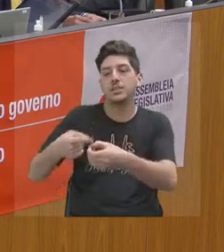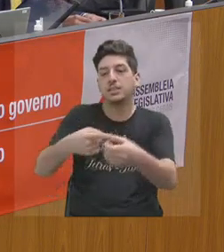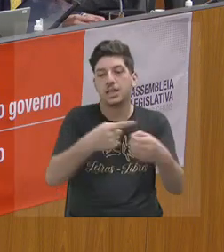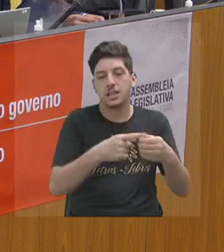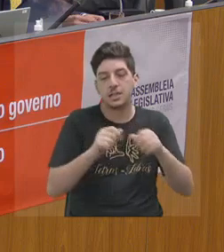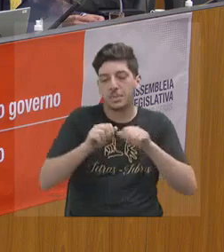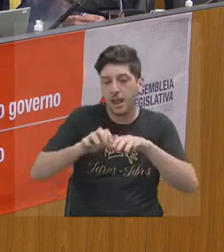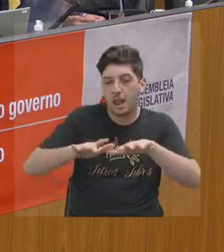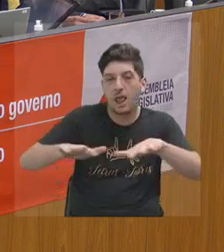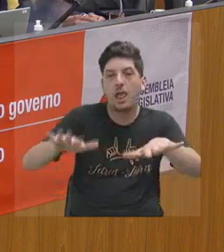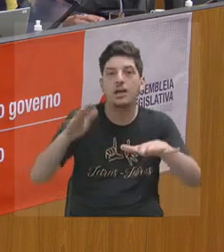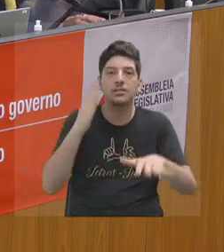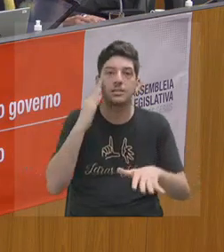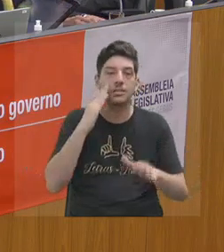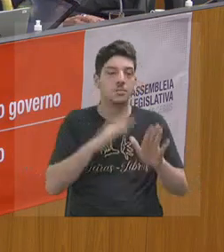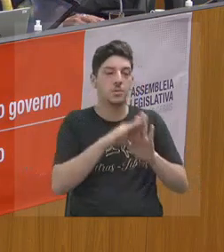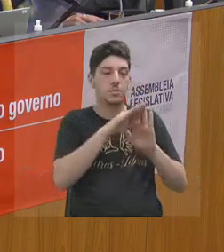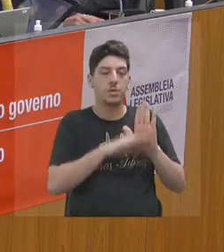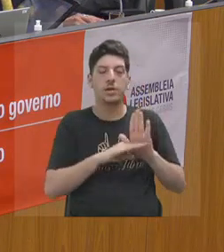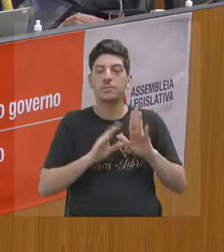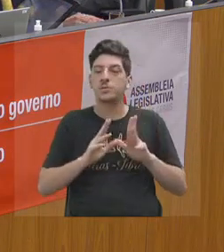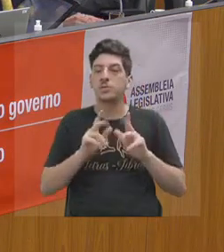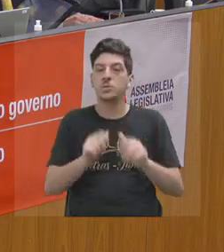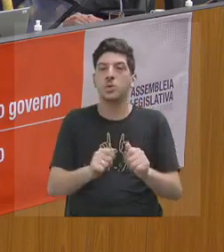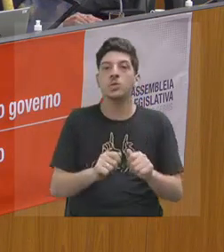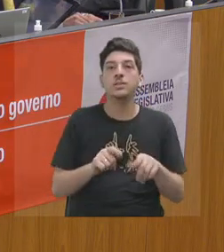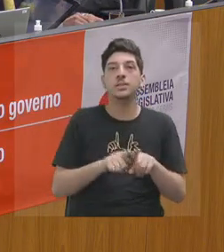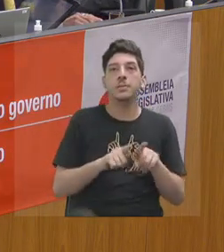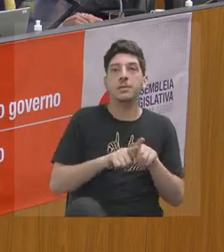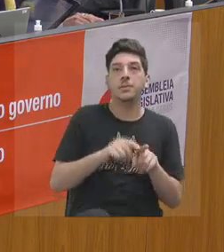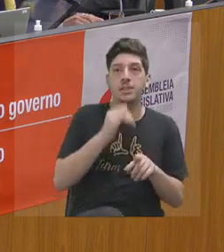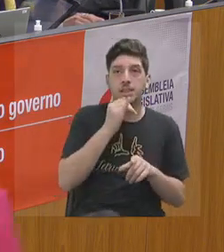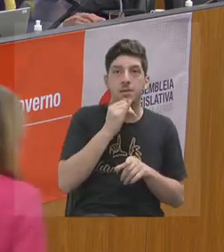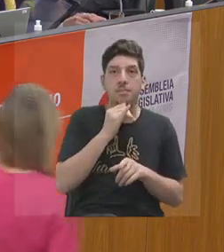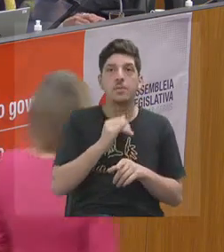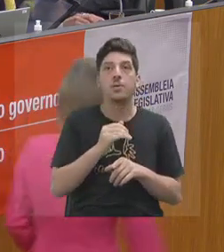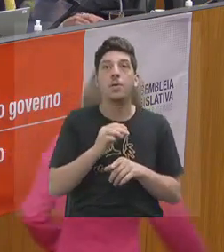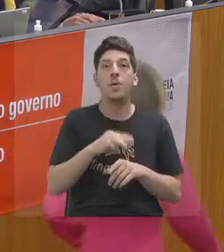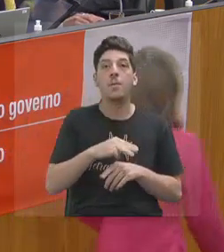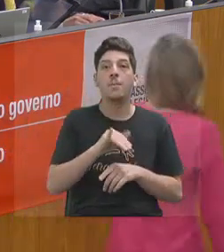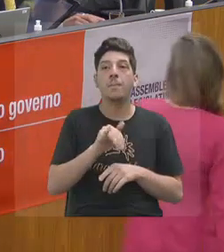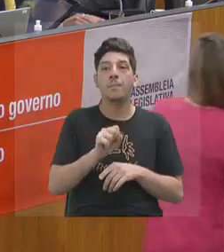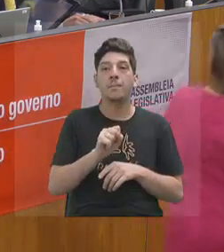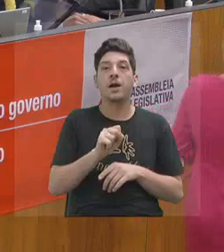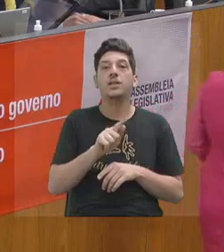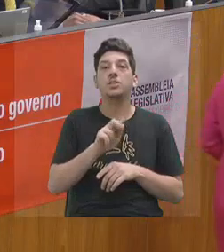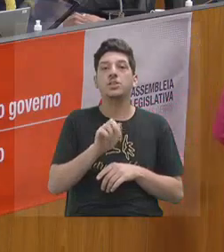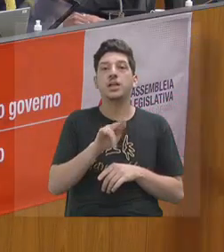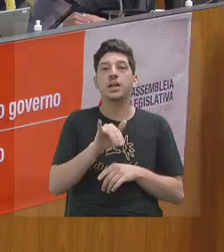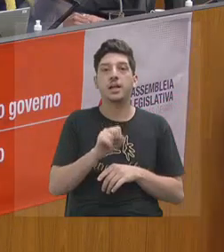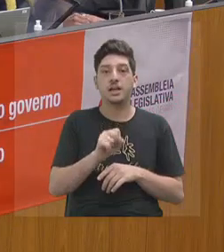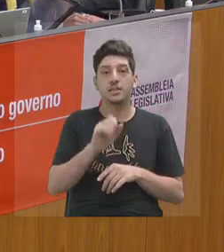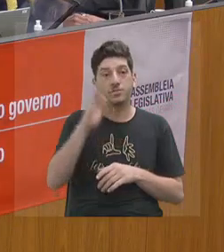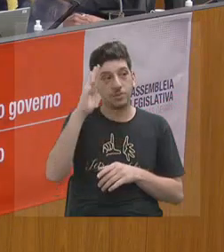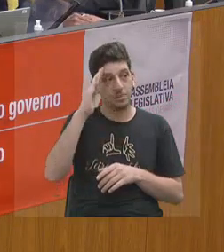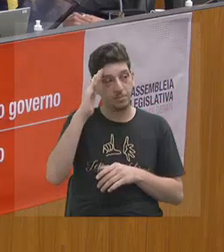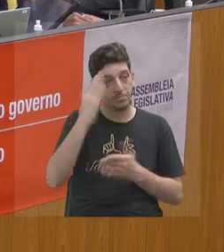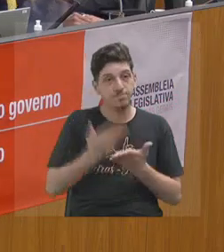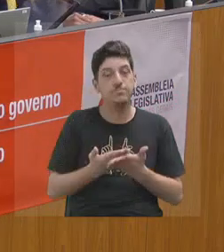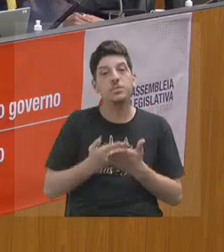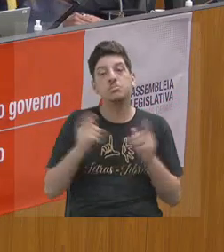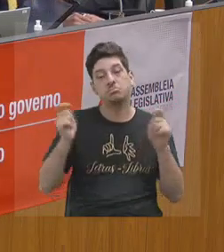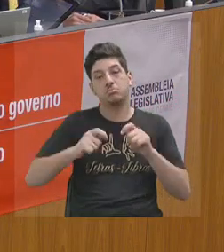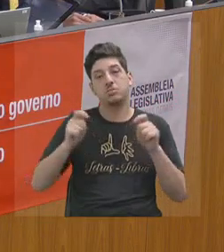programas, a gente conseguiu, o Mais Gerais, por exemplo, foi pensado para isso e agora a gente vai conseguir efetivar o Mais Gerais,